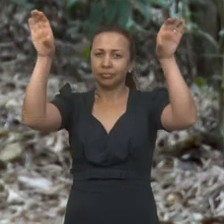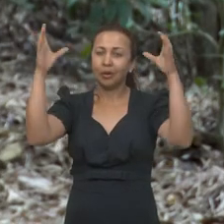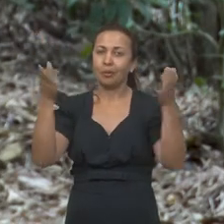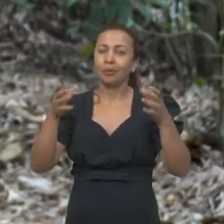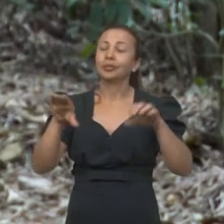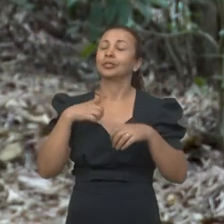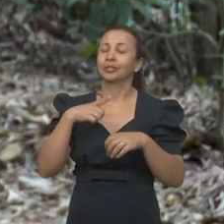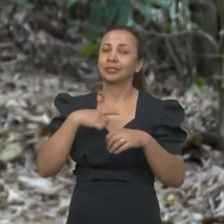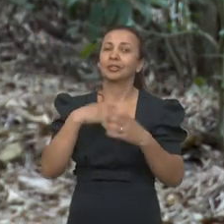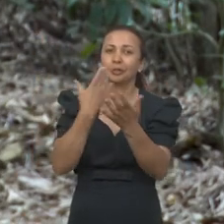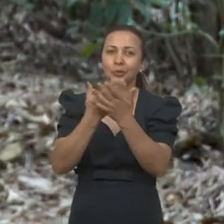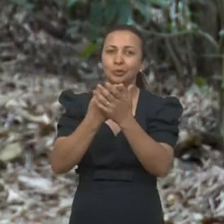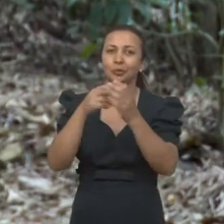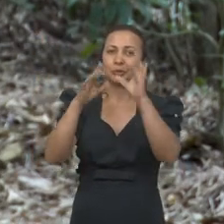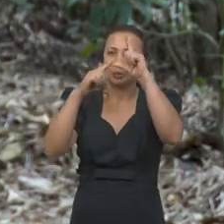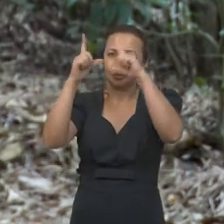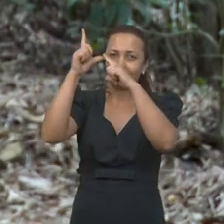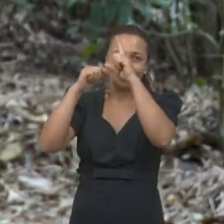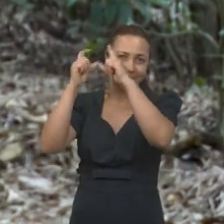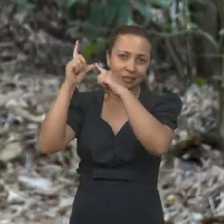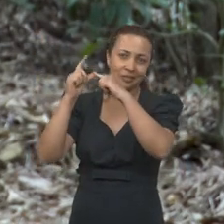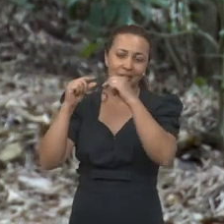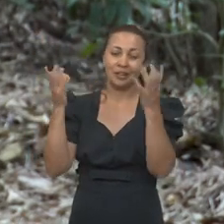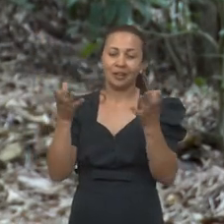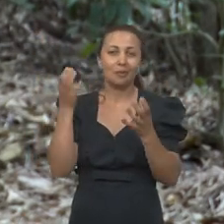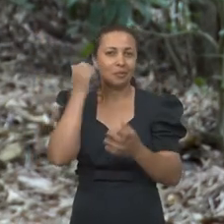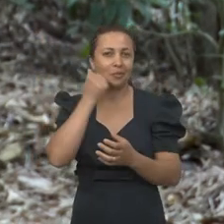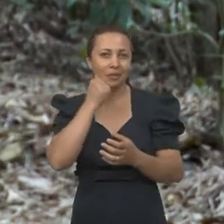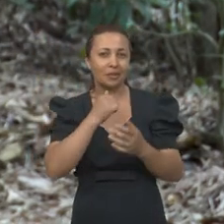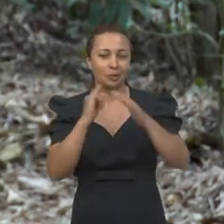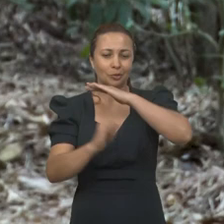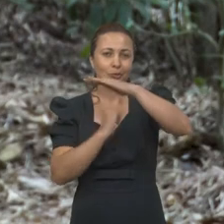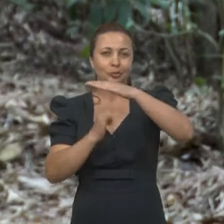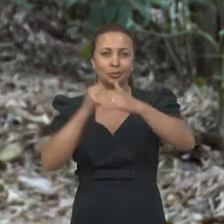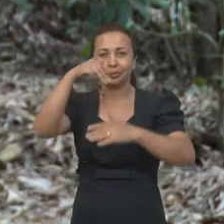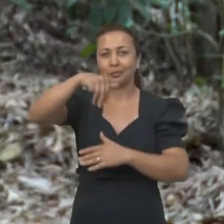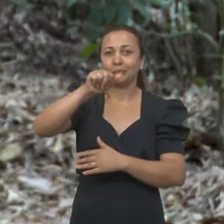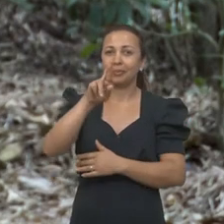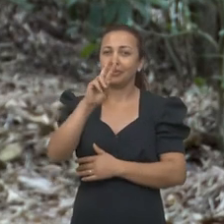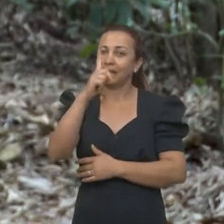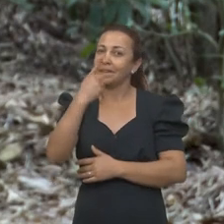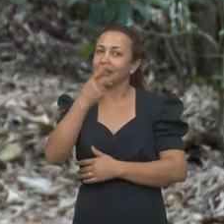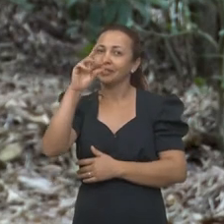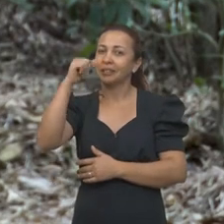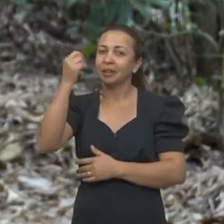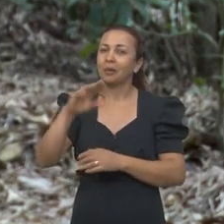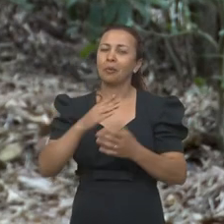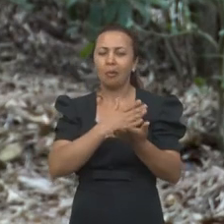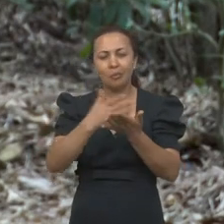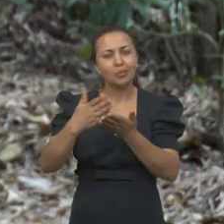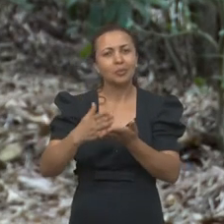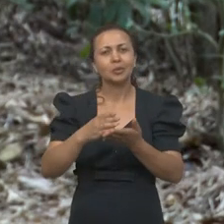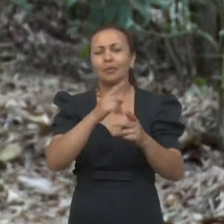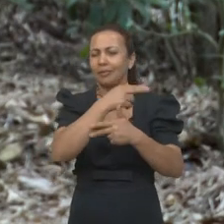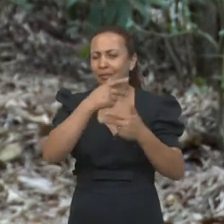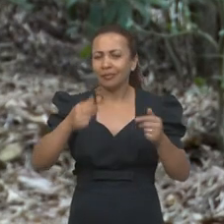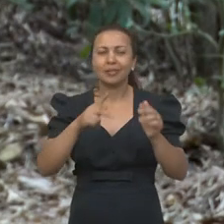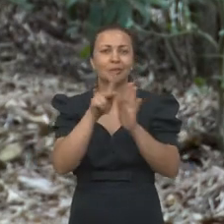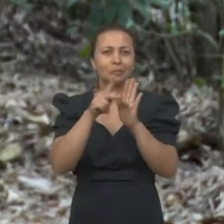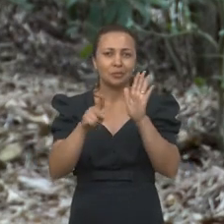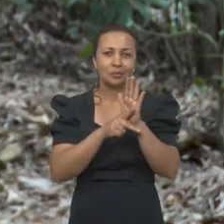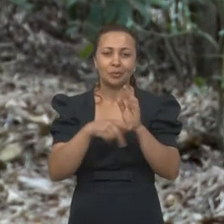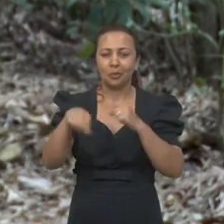aplicados na astronomia. E aproveitando esse momento, professores do Instituto Federal do Maranhão iniciaram uma série de